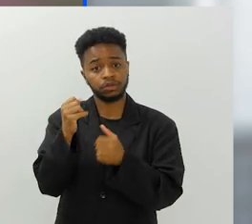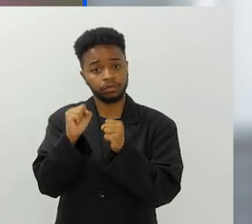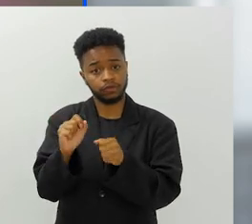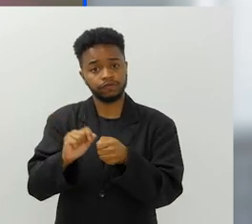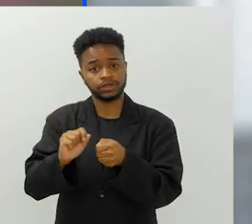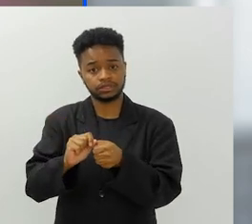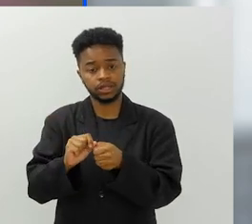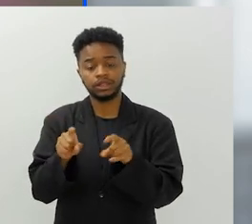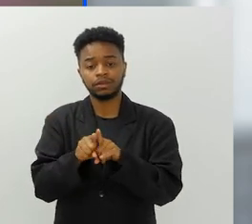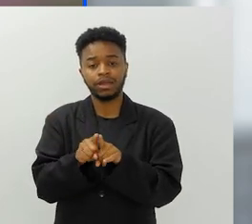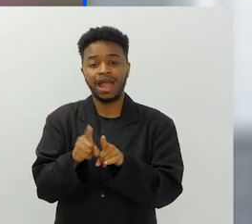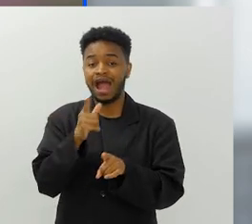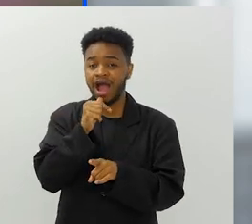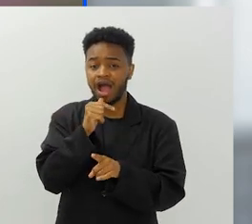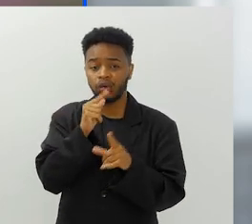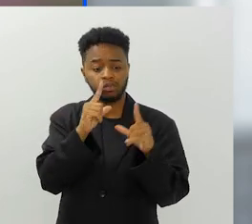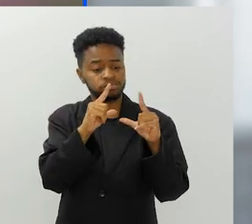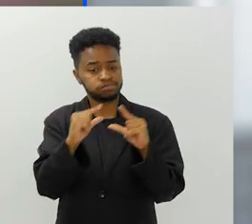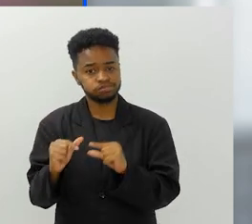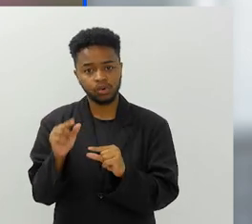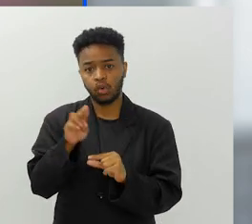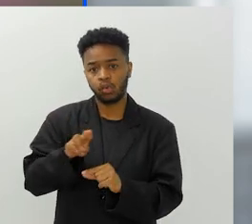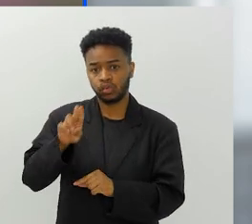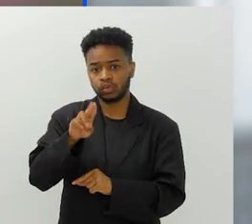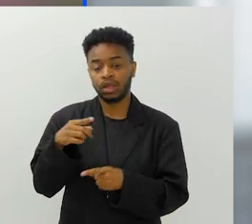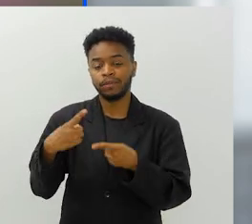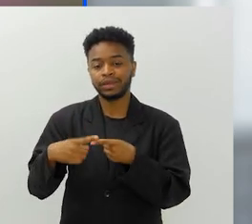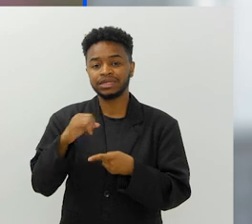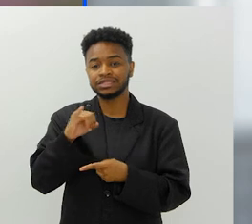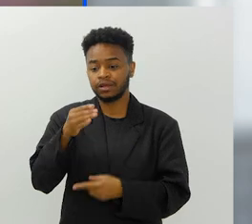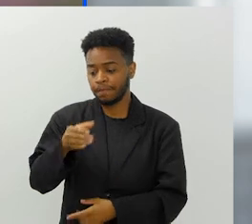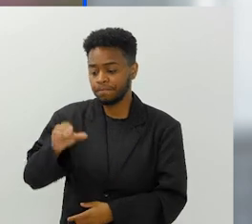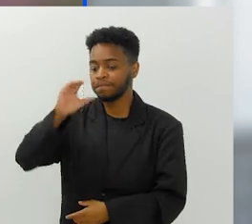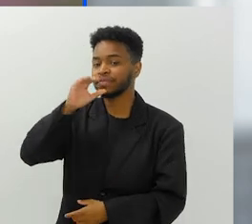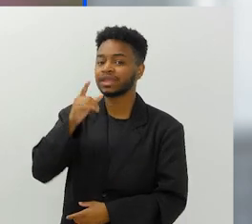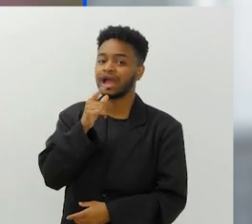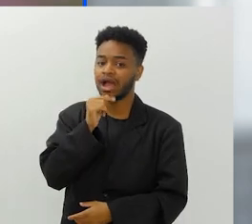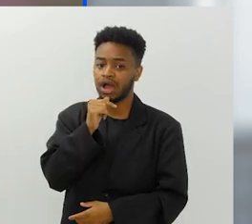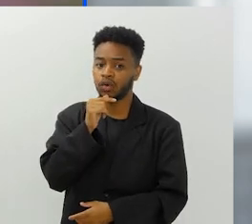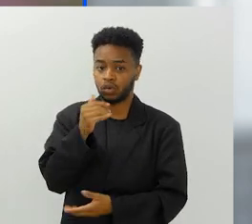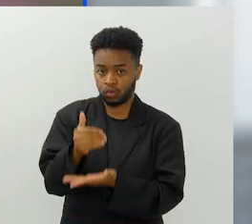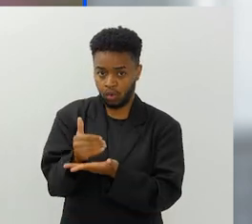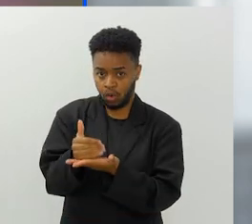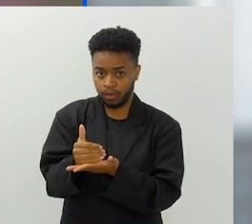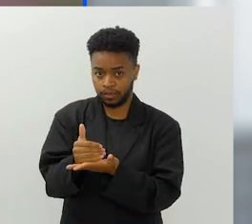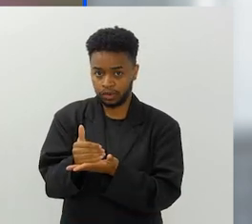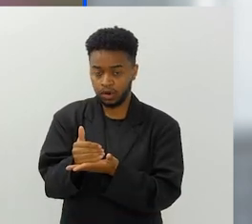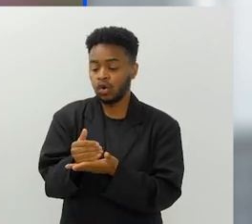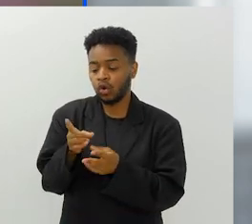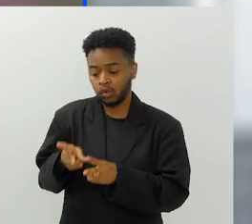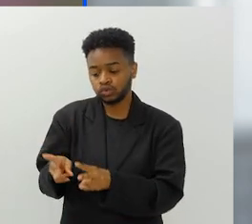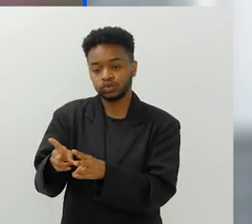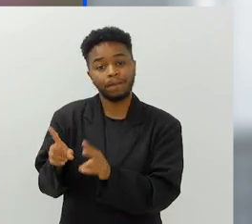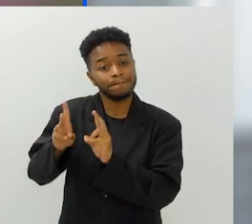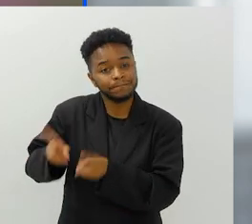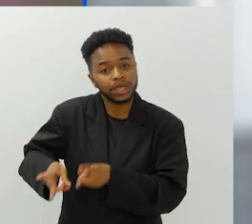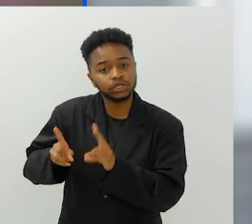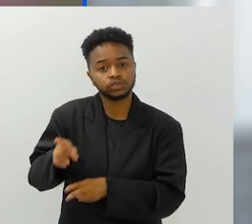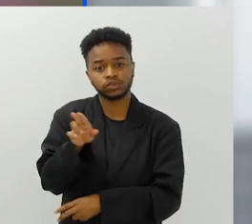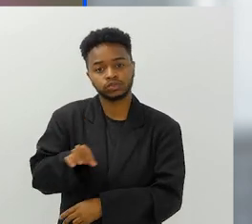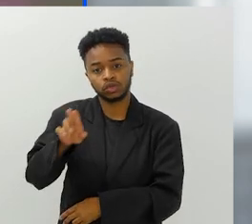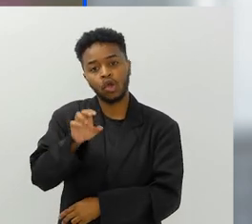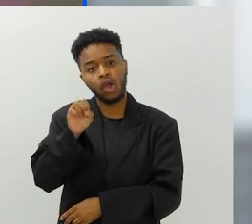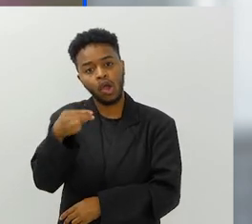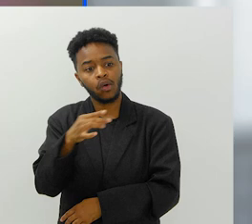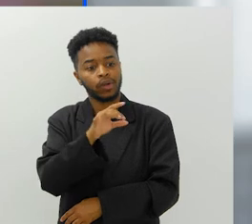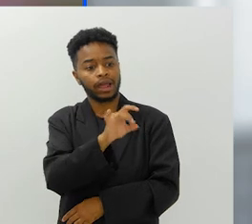não custa nada. Use menos água, né? Se você tomou uma água num copo, deixa aquele copo ali separado,